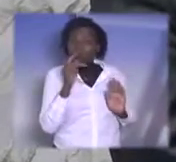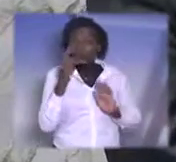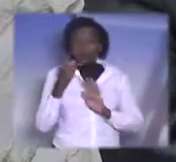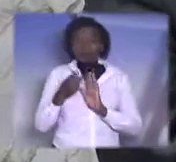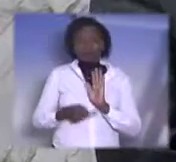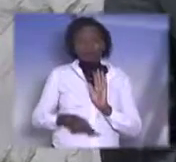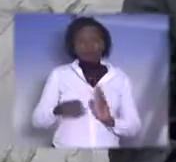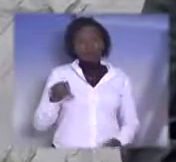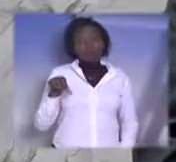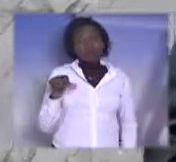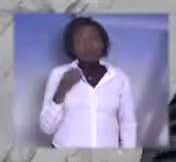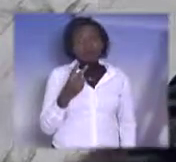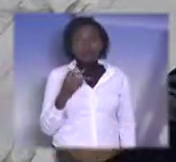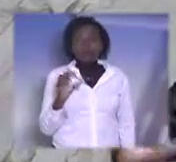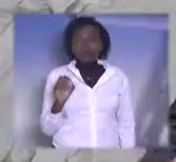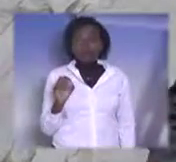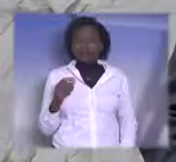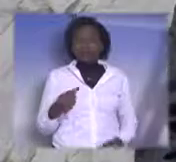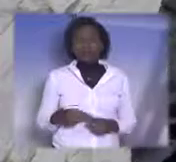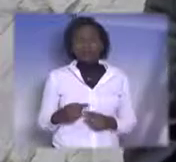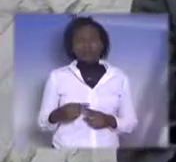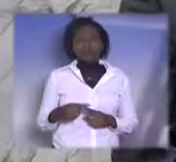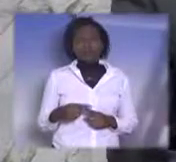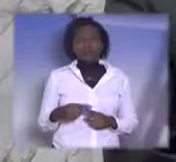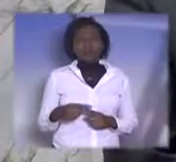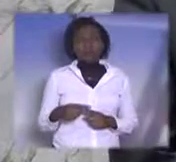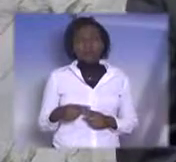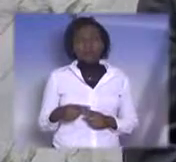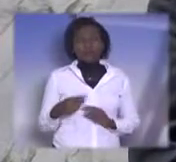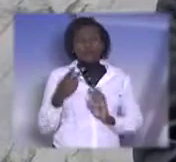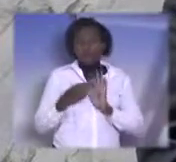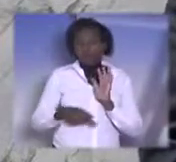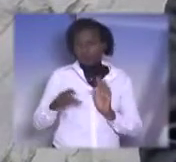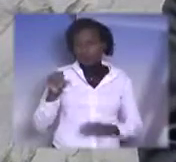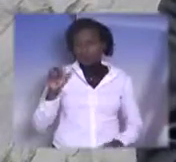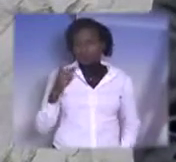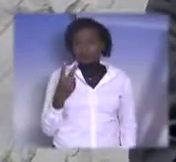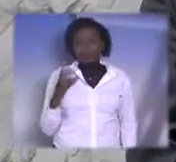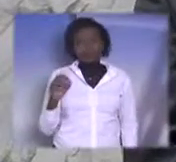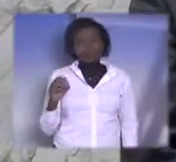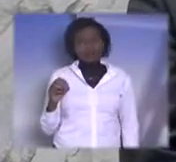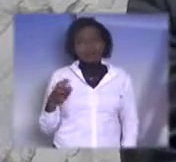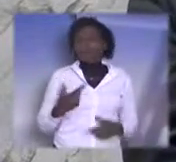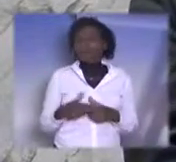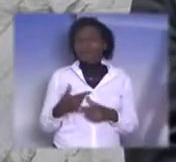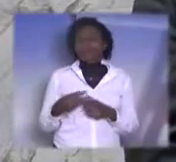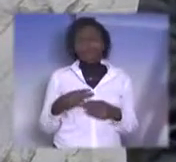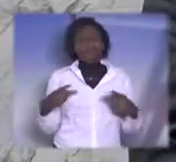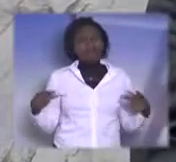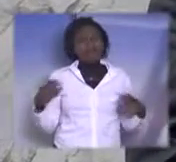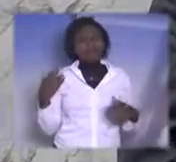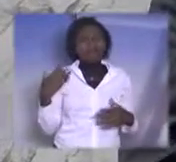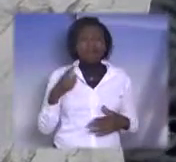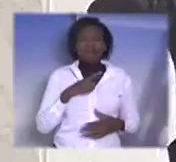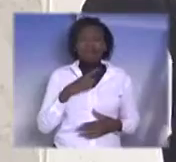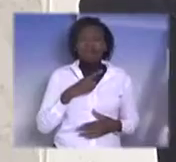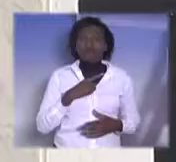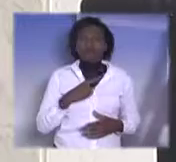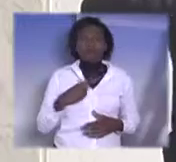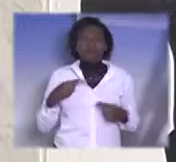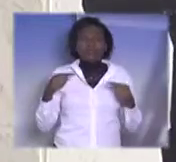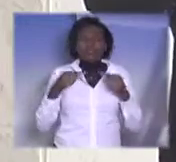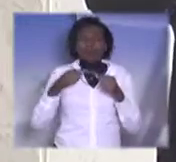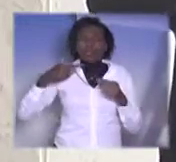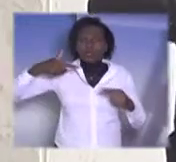920, porque do jeito que o Projeto 920 veio para essa casa, trouxe uma série de problemas, mais uma vez foi um tiro no pé